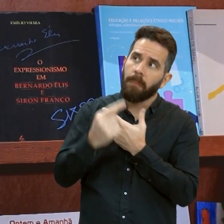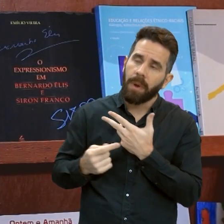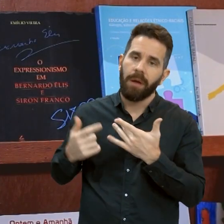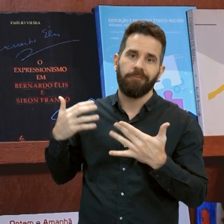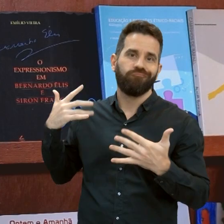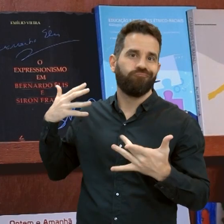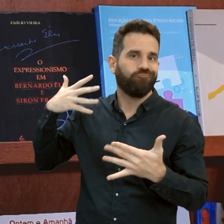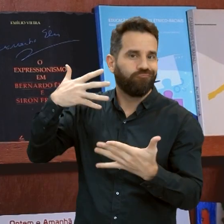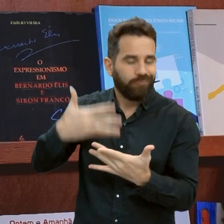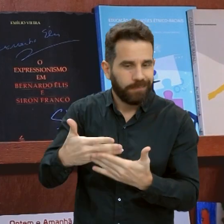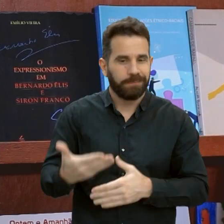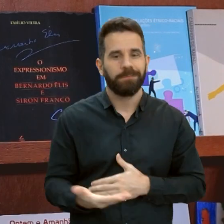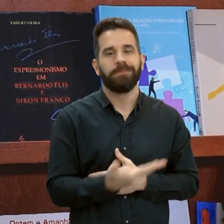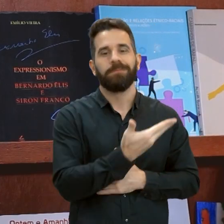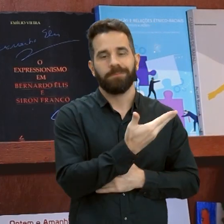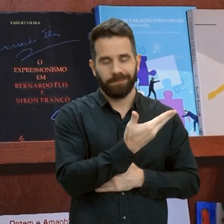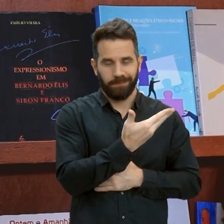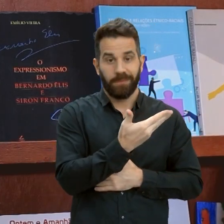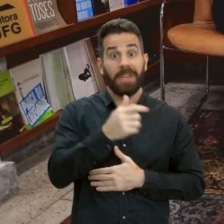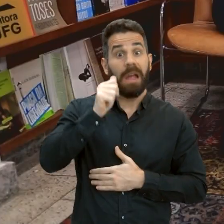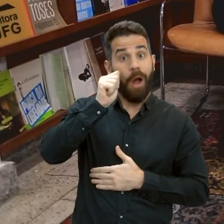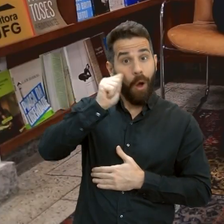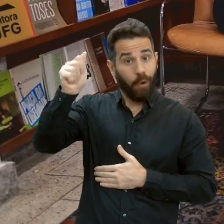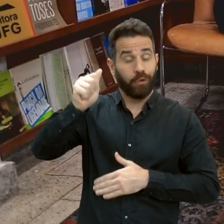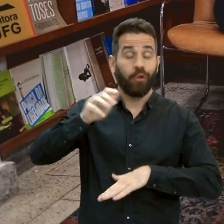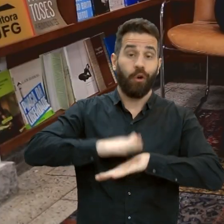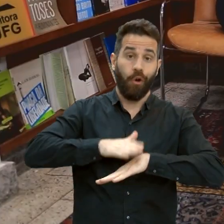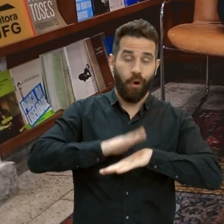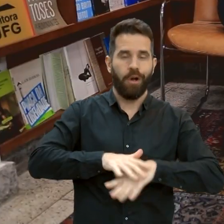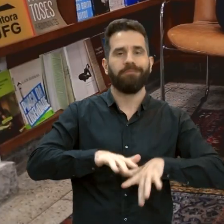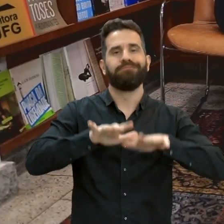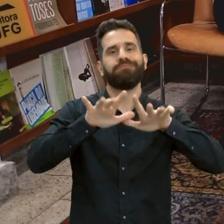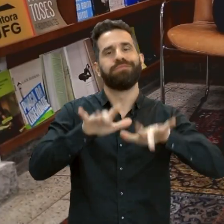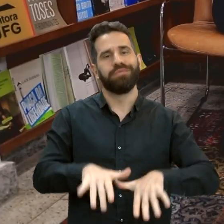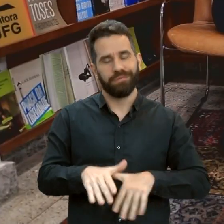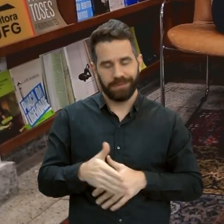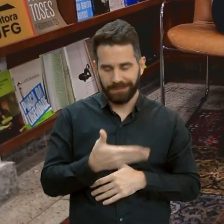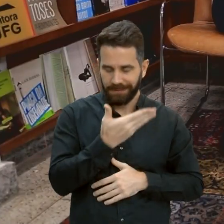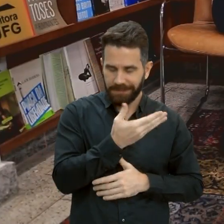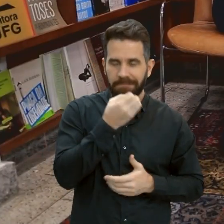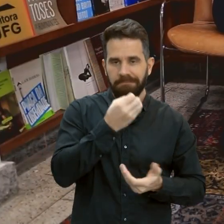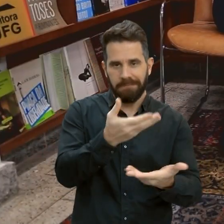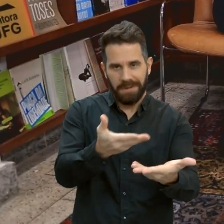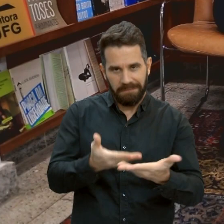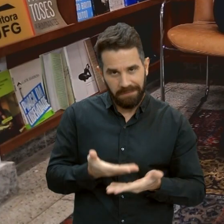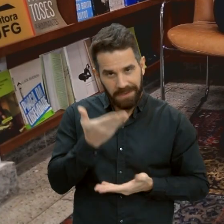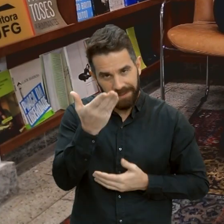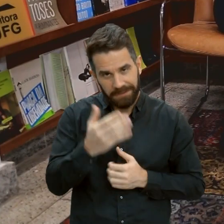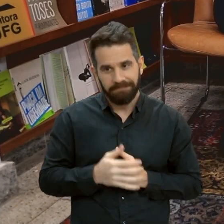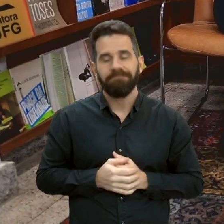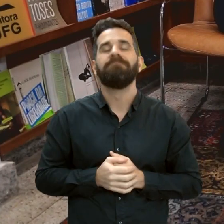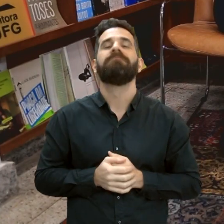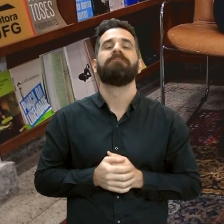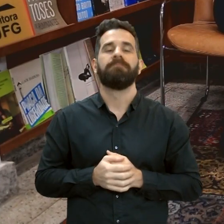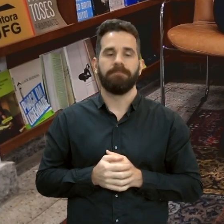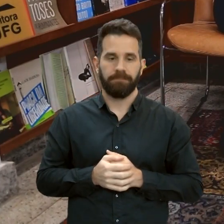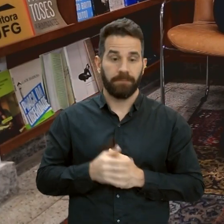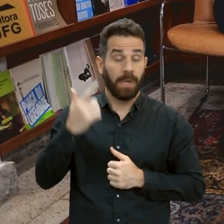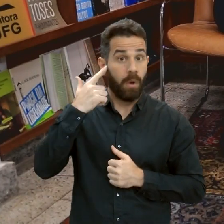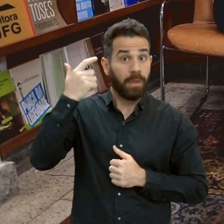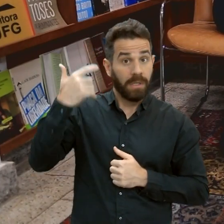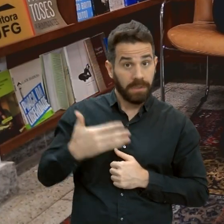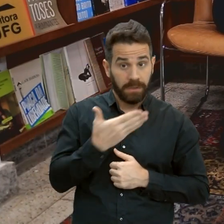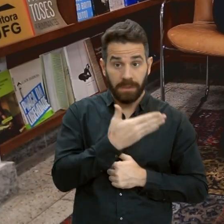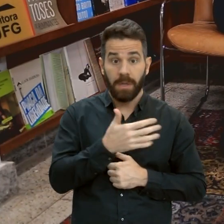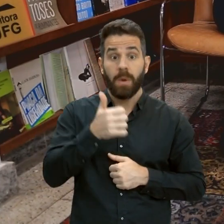professora Rosângela Almeida de Castro. Seja bem-vinda aqui ao nosso programa, tudo bem? Ela se descreve